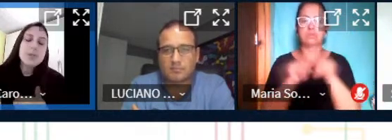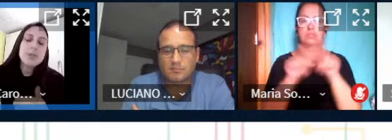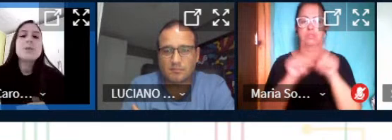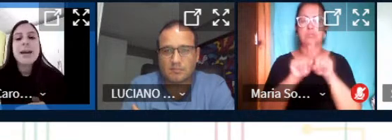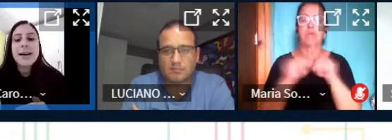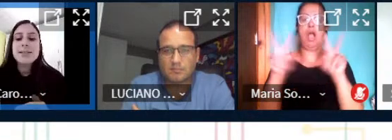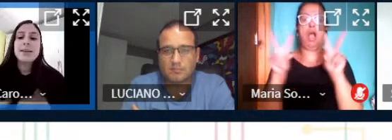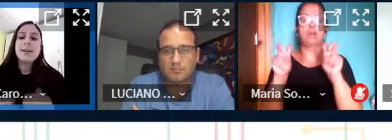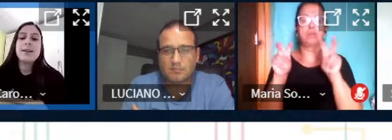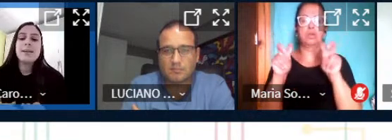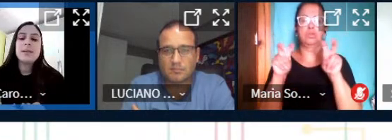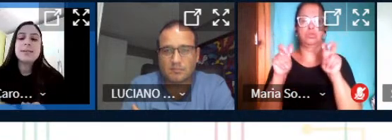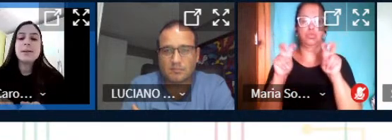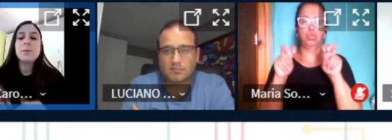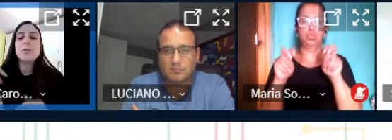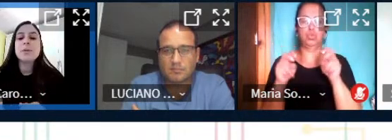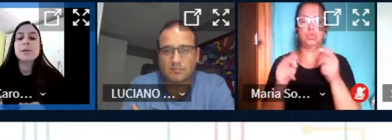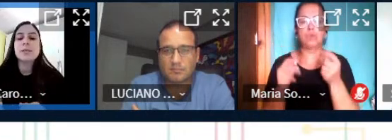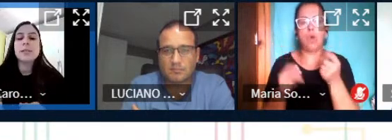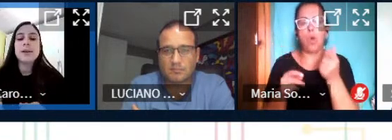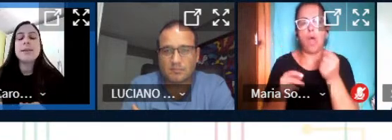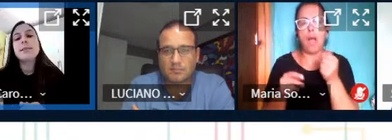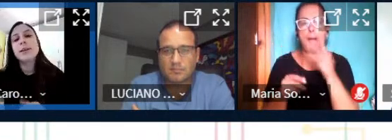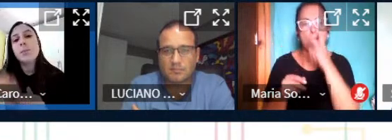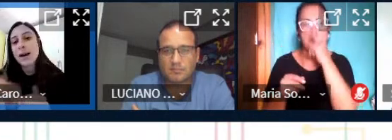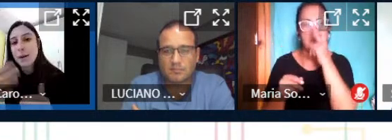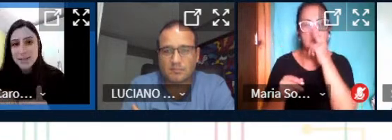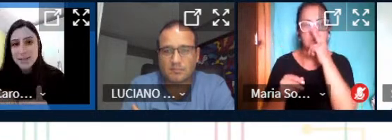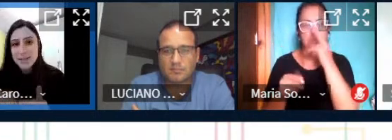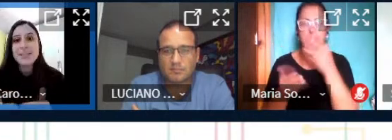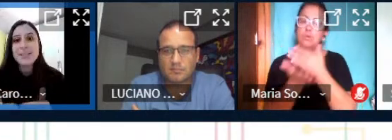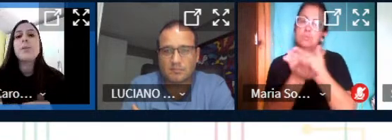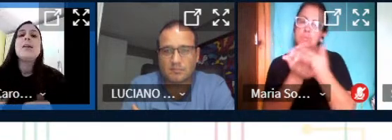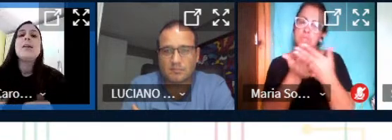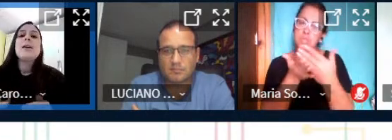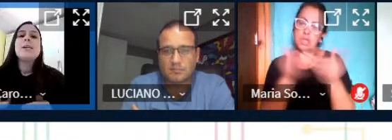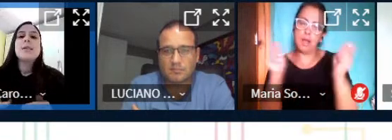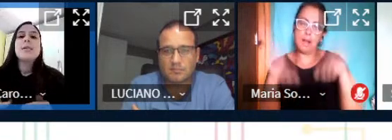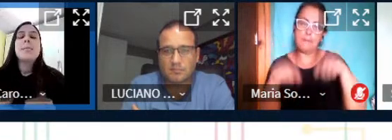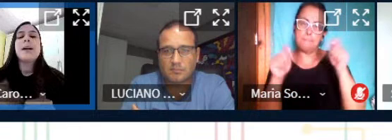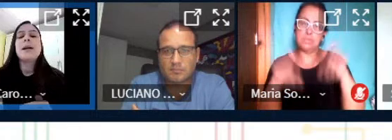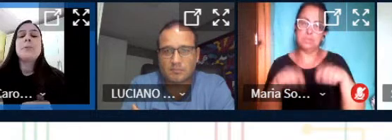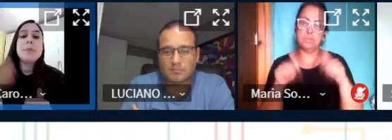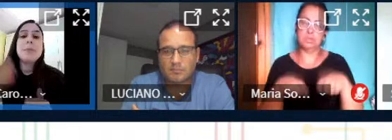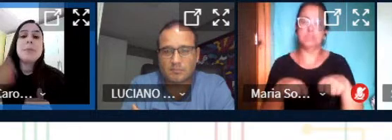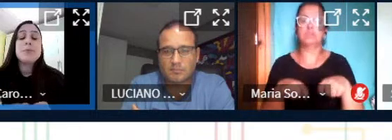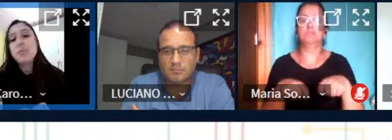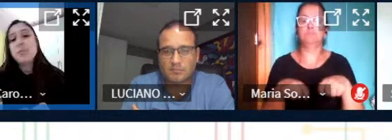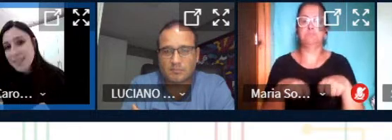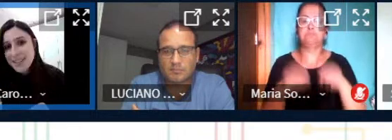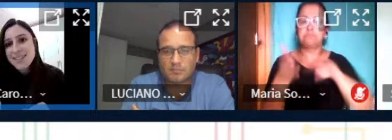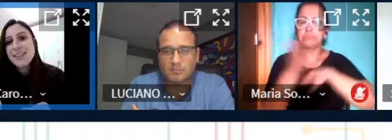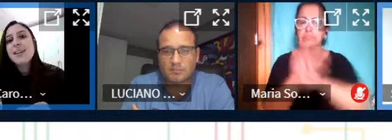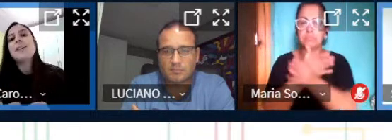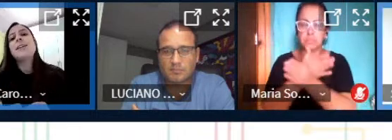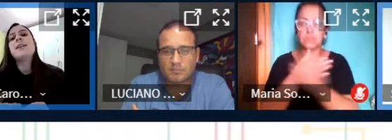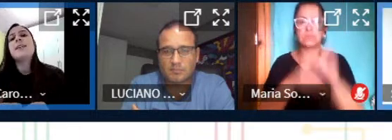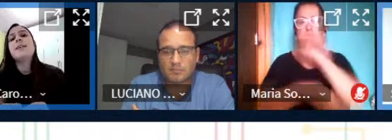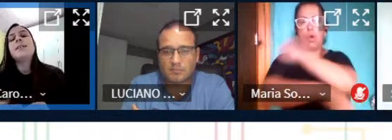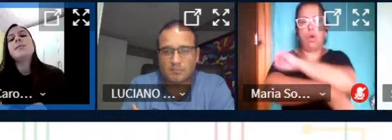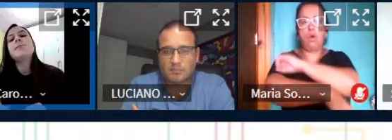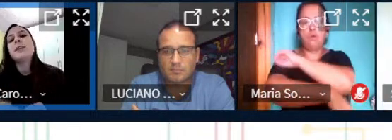assuntos próximos a esse e estamos iniciando uma capacitação para a implementação de oficinas